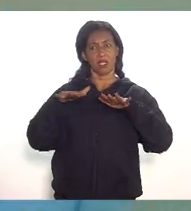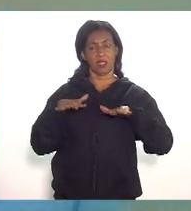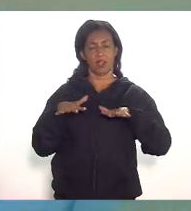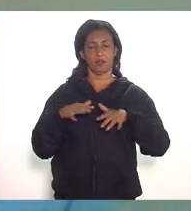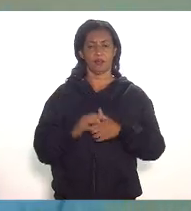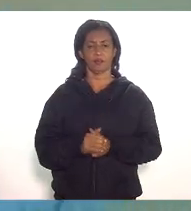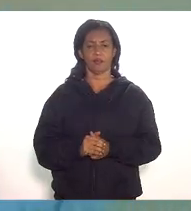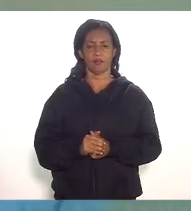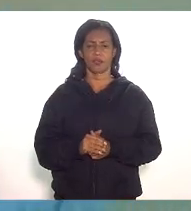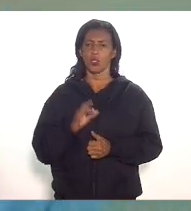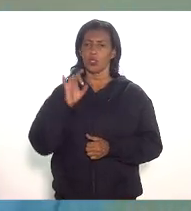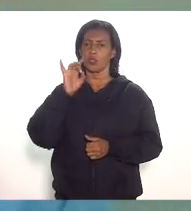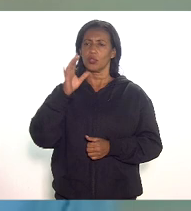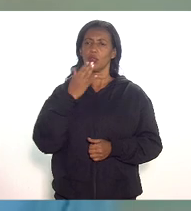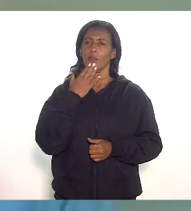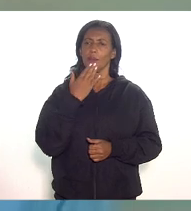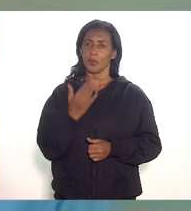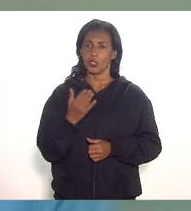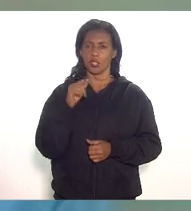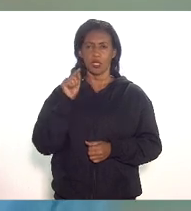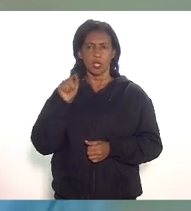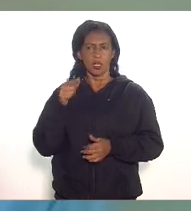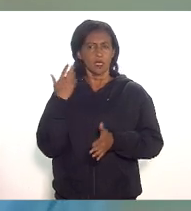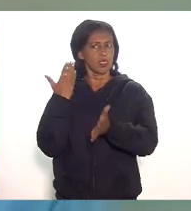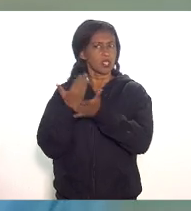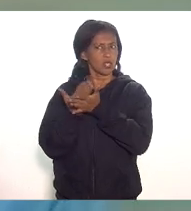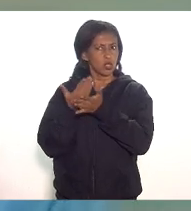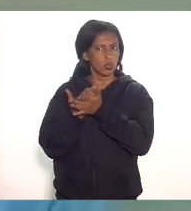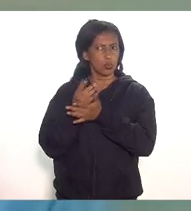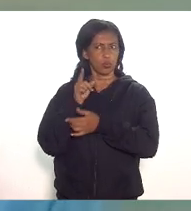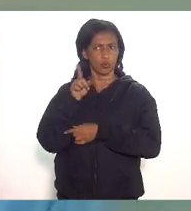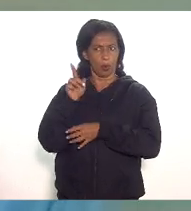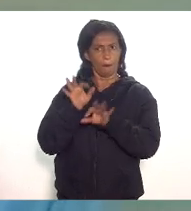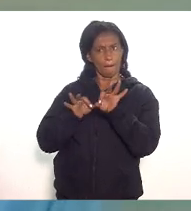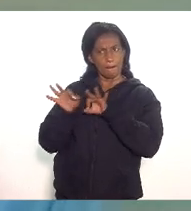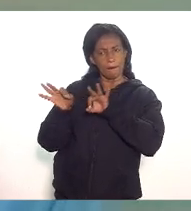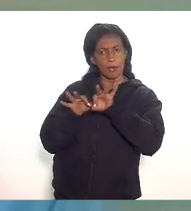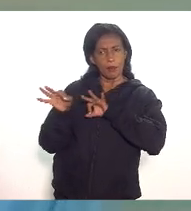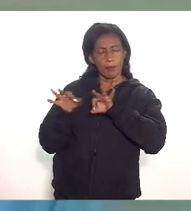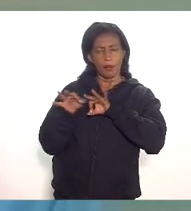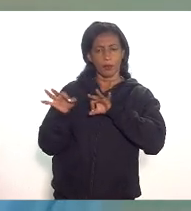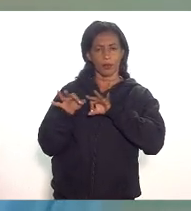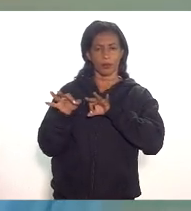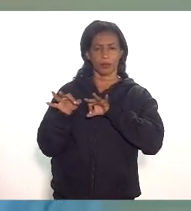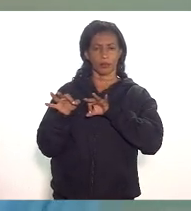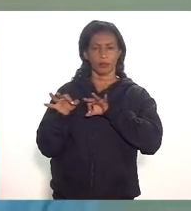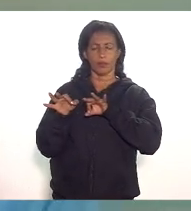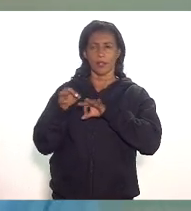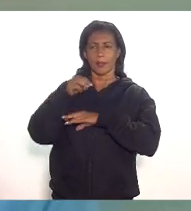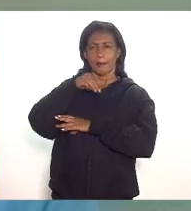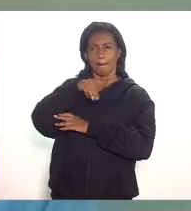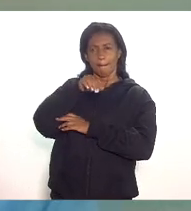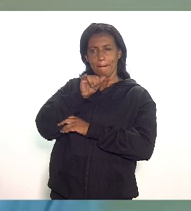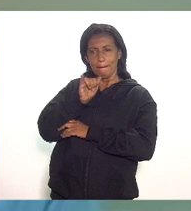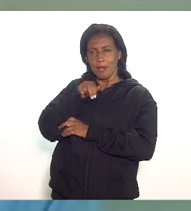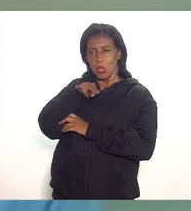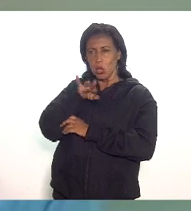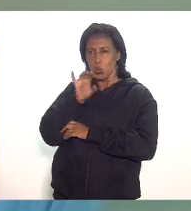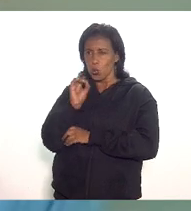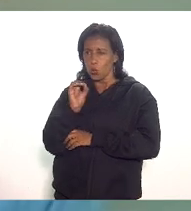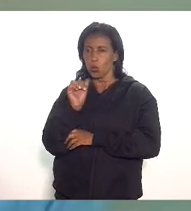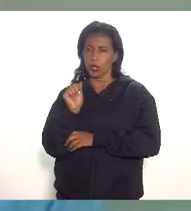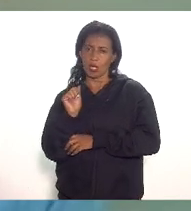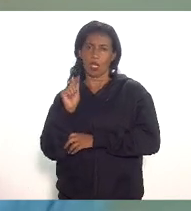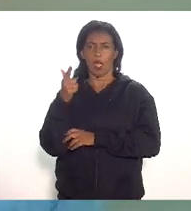queria solicitar vossa excelência nesse estudo vossa excelência preparou algum uma minuta de substitutivo alguma proposta